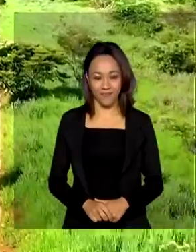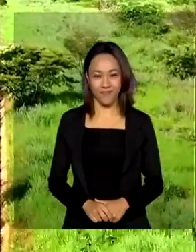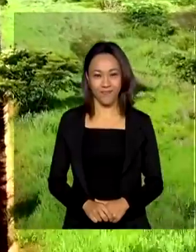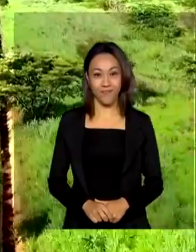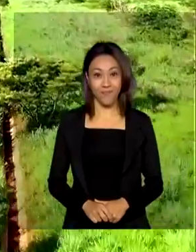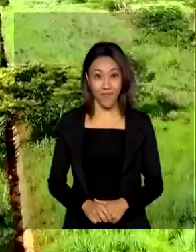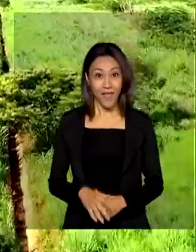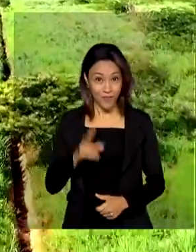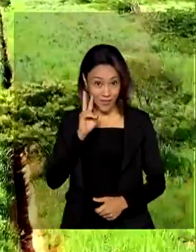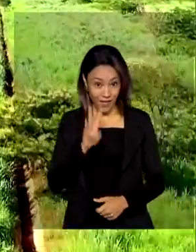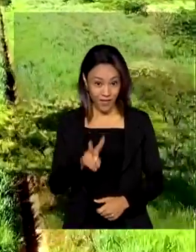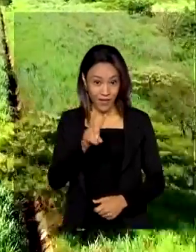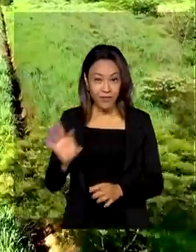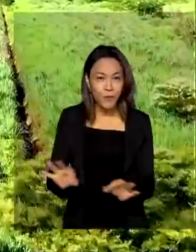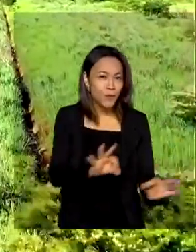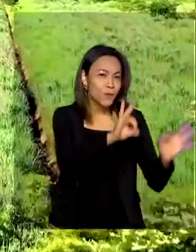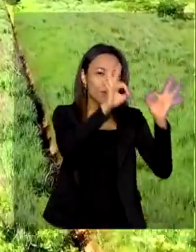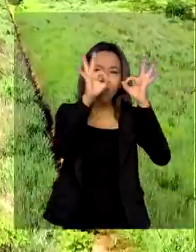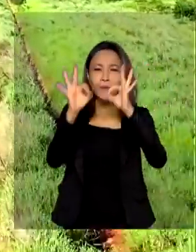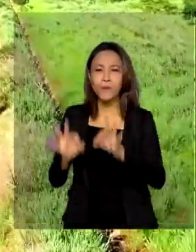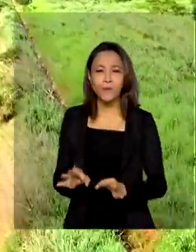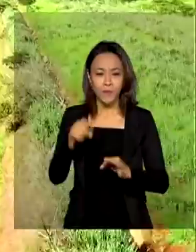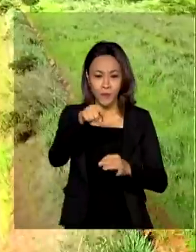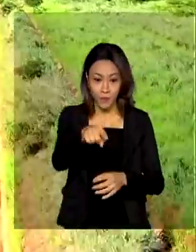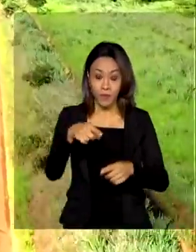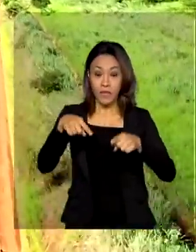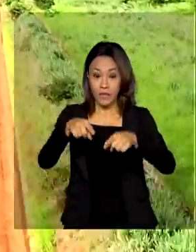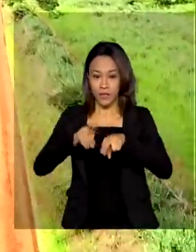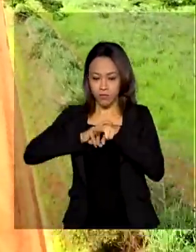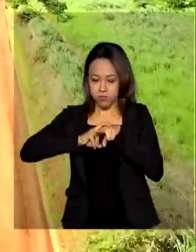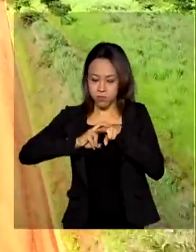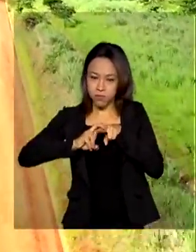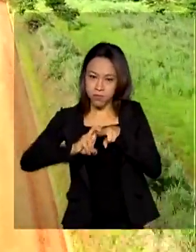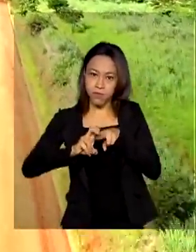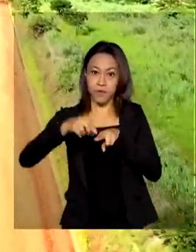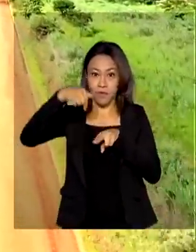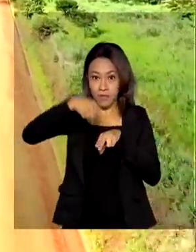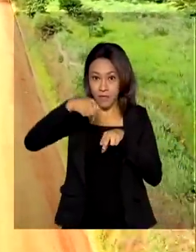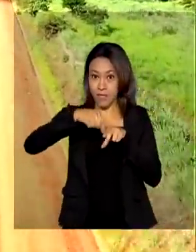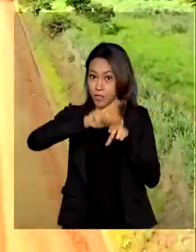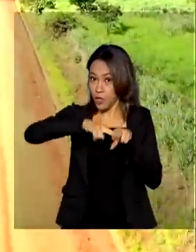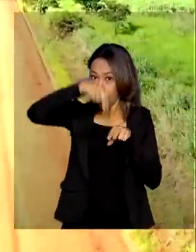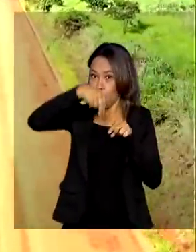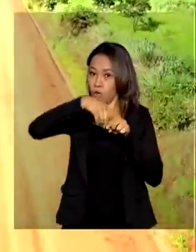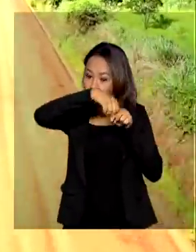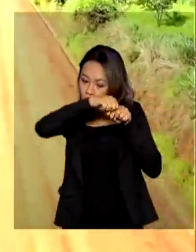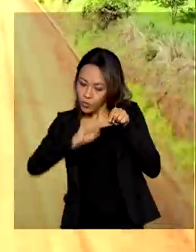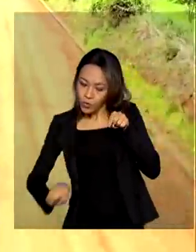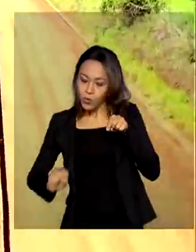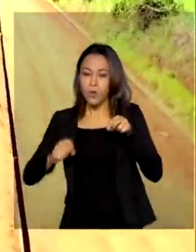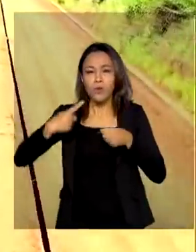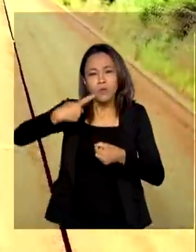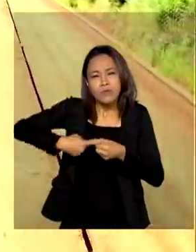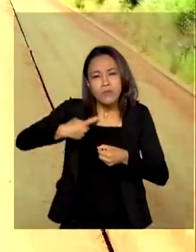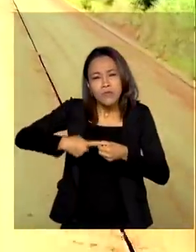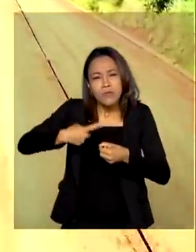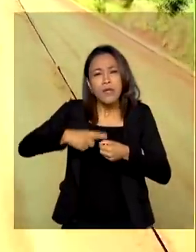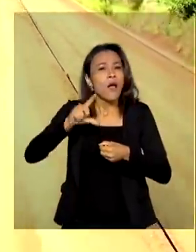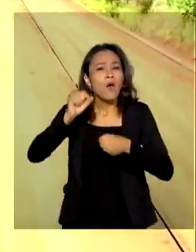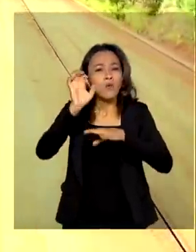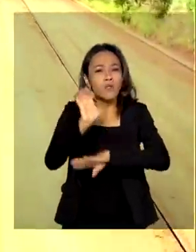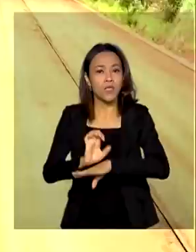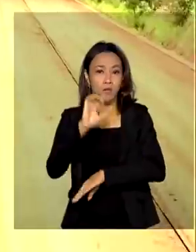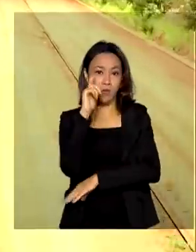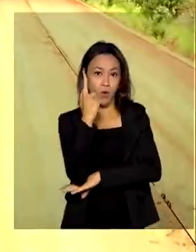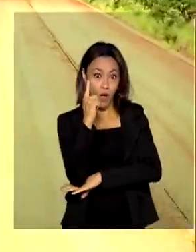Na sua tela, imagens do terminal ferroviário e do trecho da Ferrovia Norte-Sul em São Simão, Goiás. As